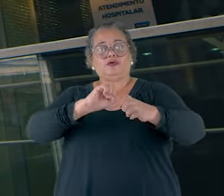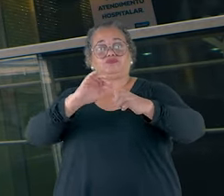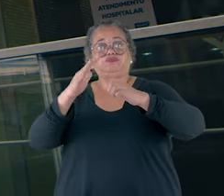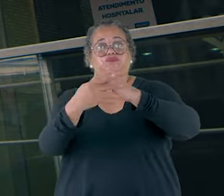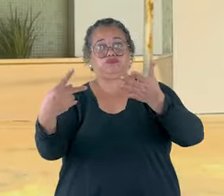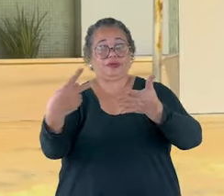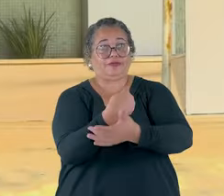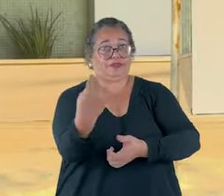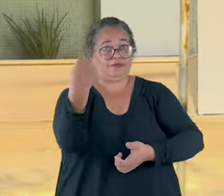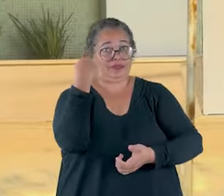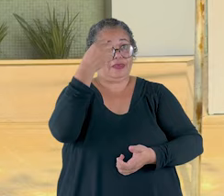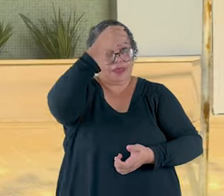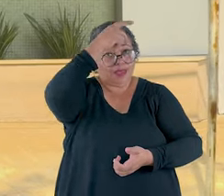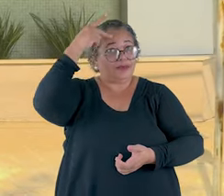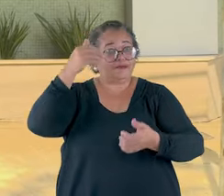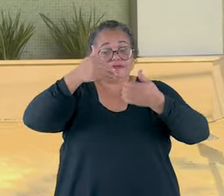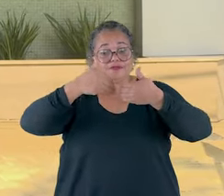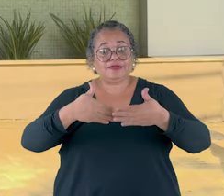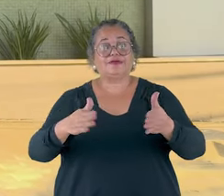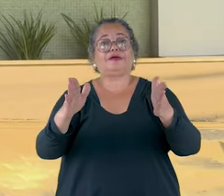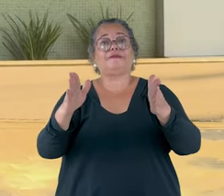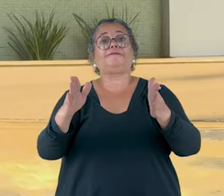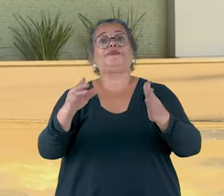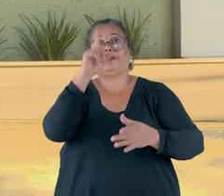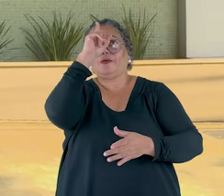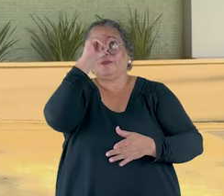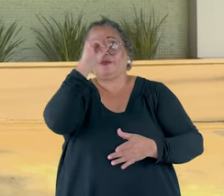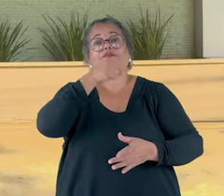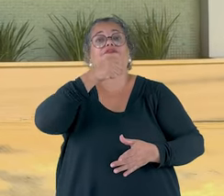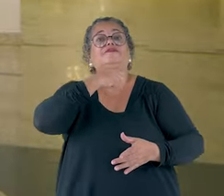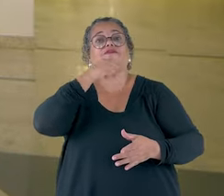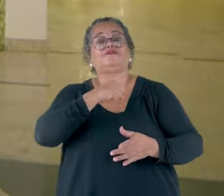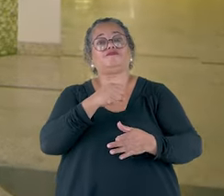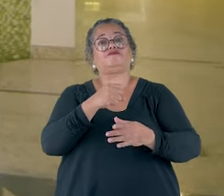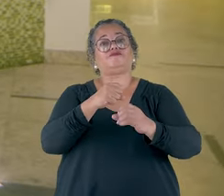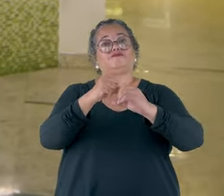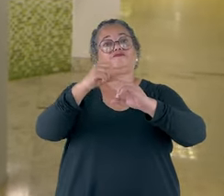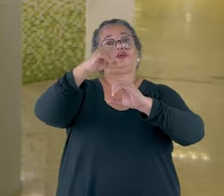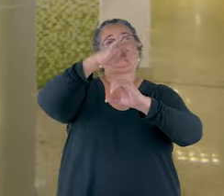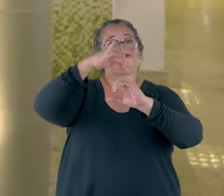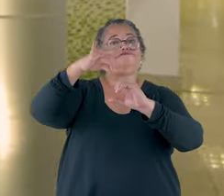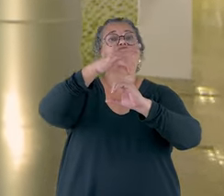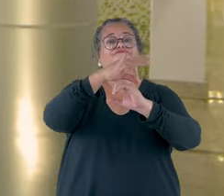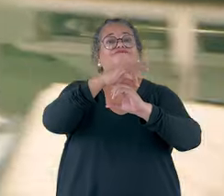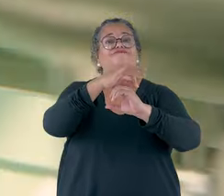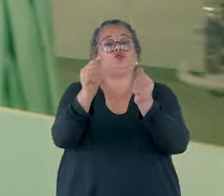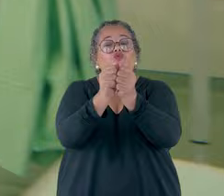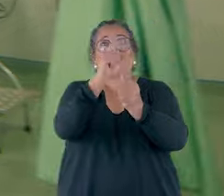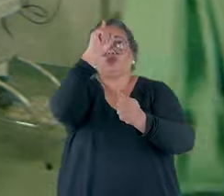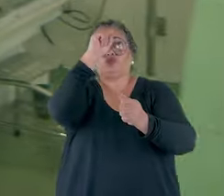Covid-19, a Prefeitura de Uberlândia assumiu o antigo Hospital Santa Catarina, que se tornou um anexo do Hospital